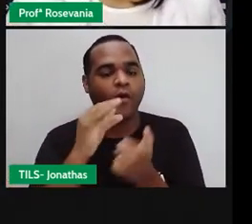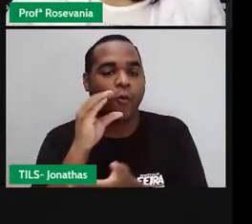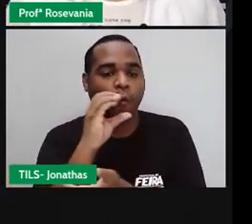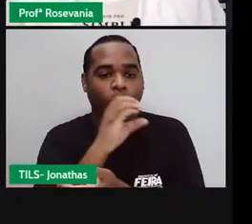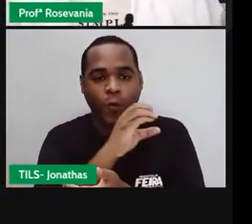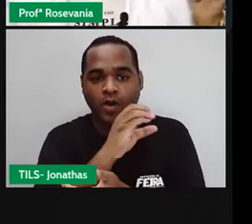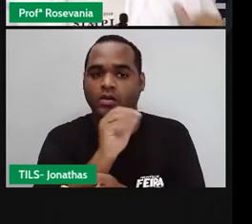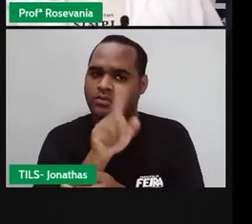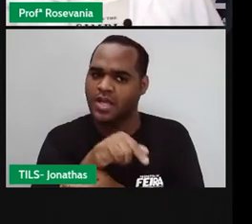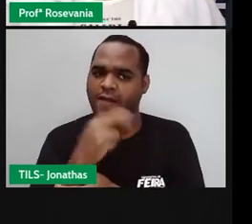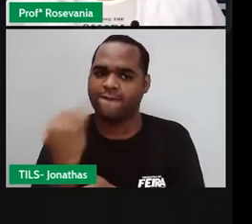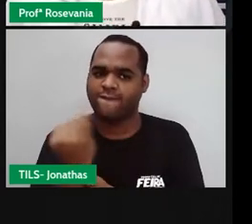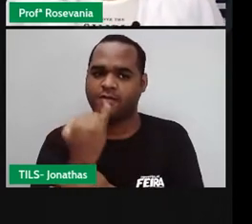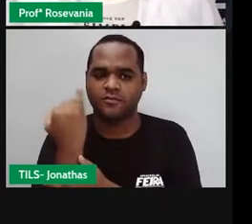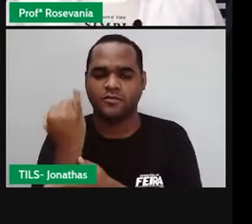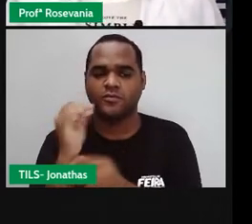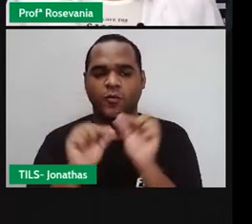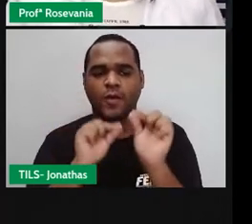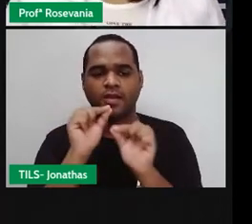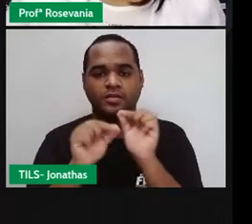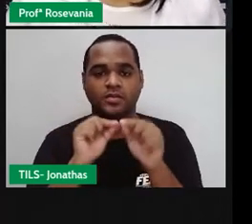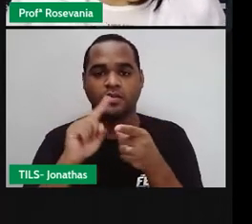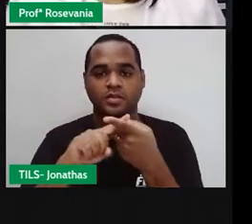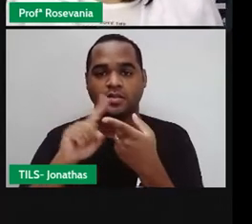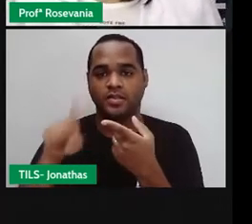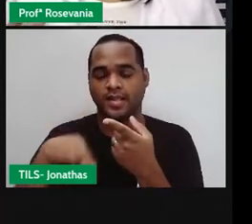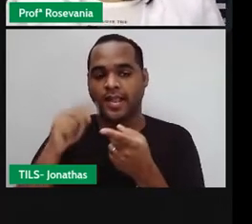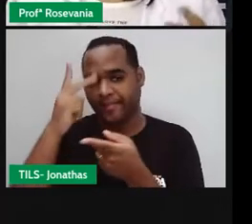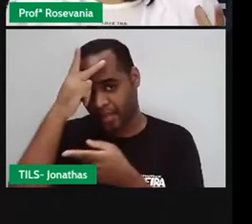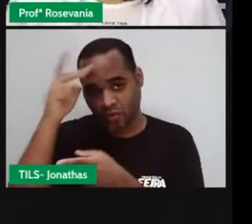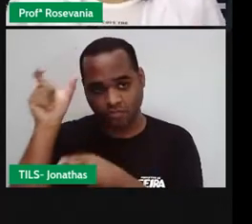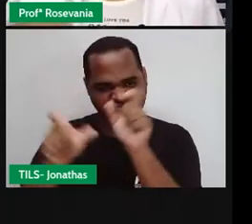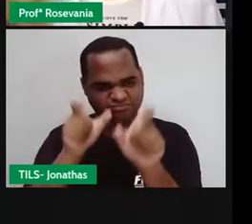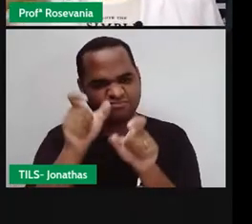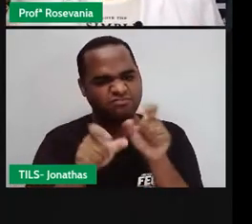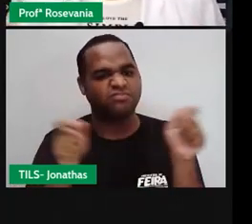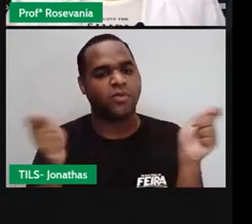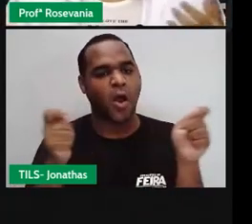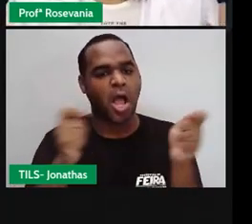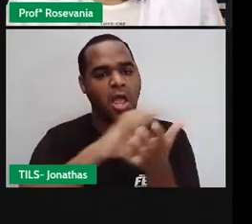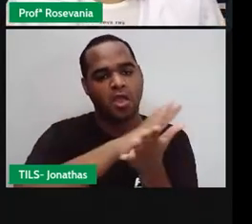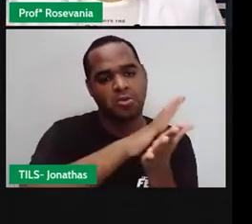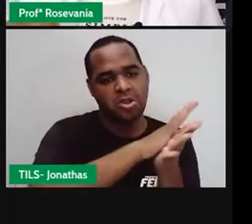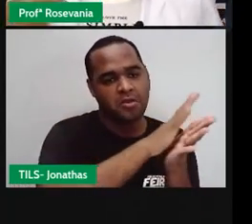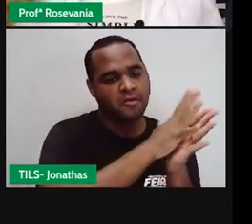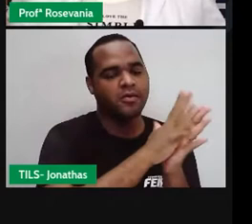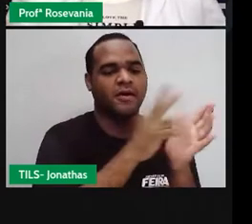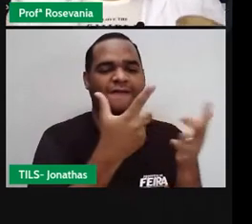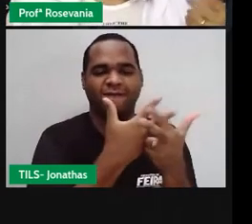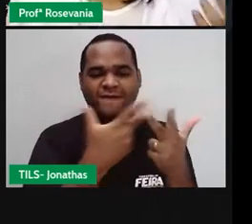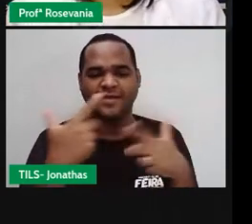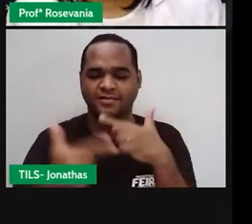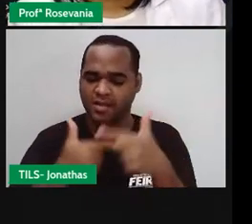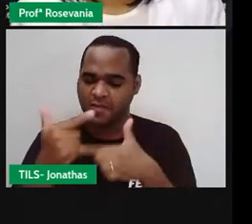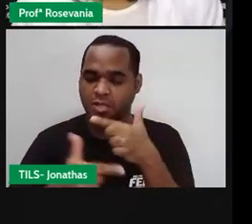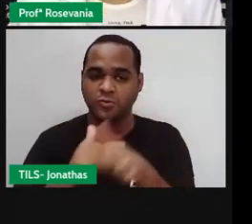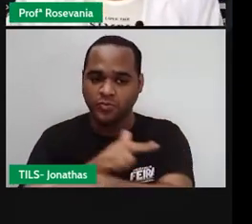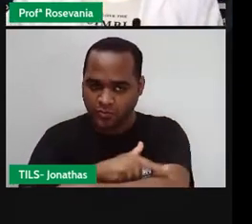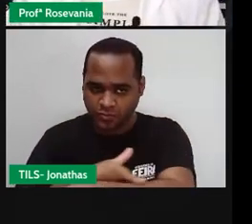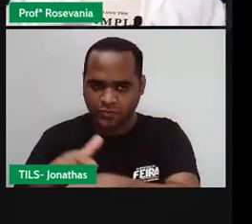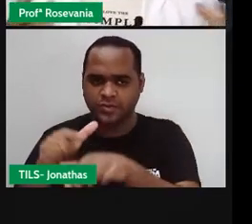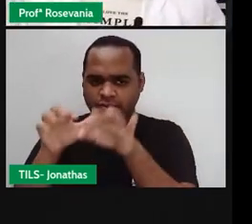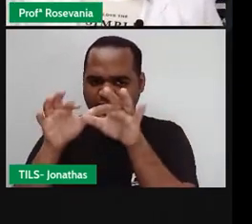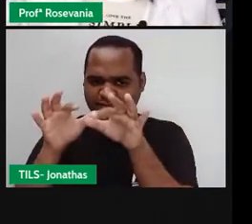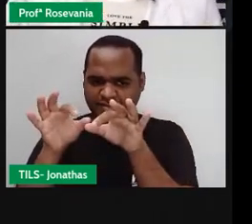falar hoje sobre a ação humana e o clima. Será que o homem, as atividades que ele tem feito, o comportamento que ele está